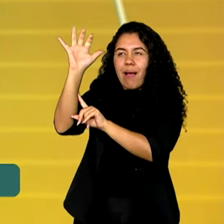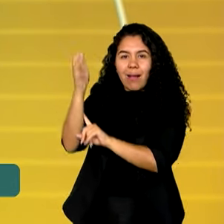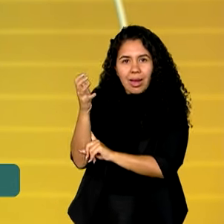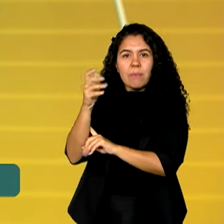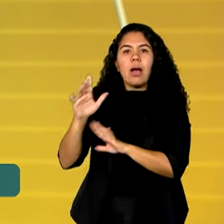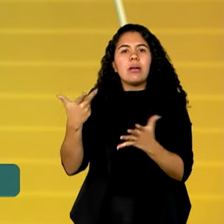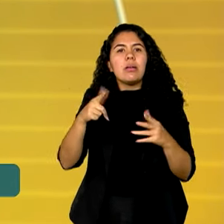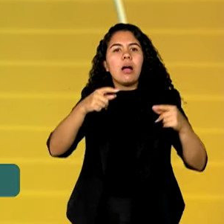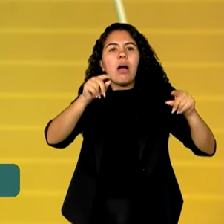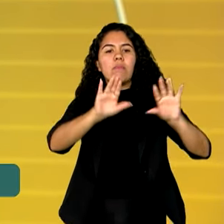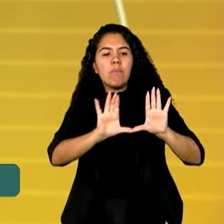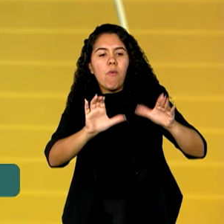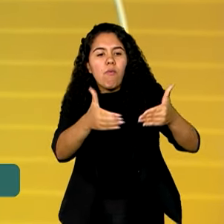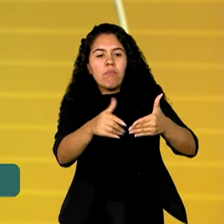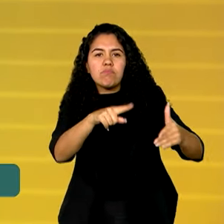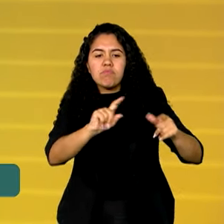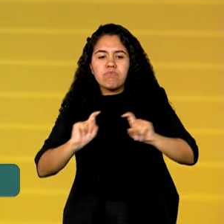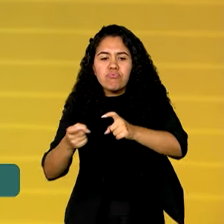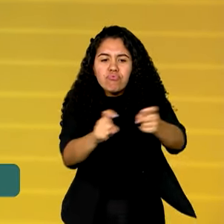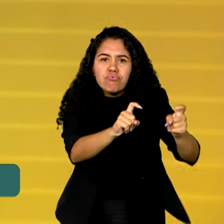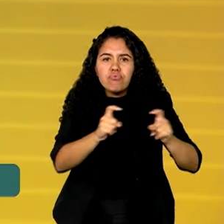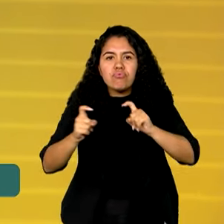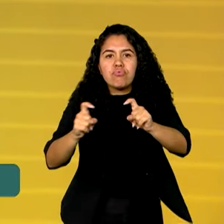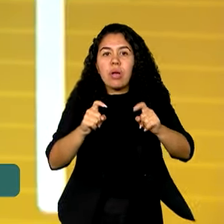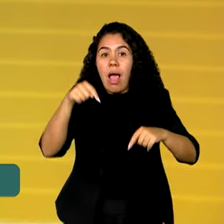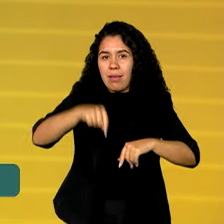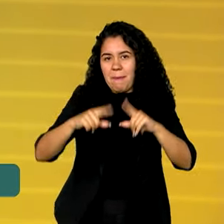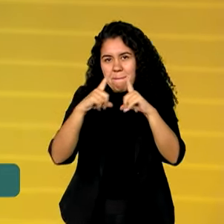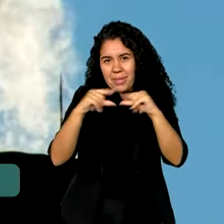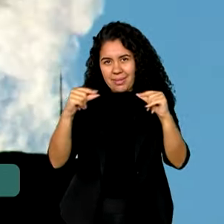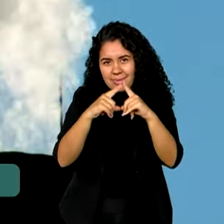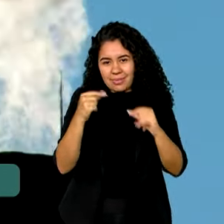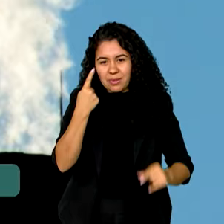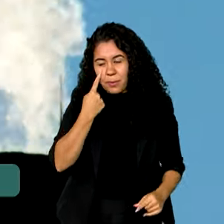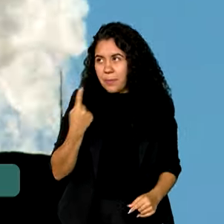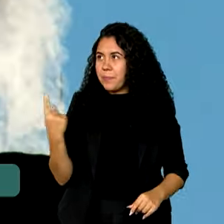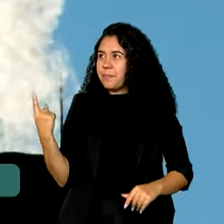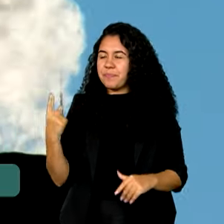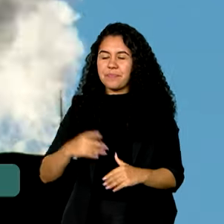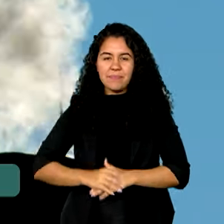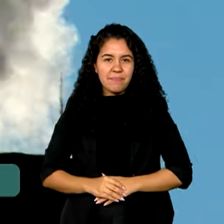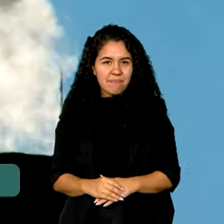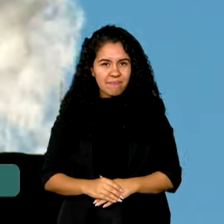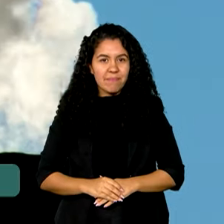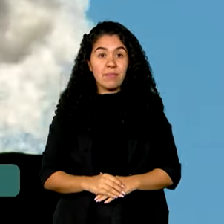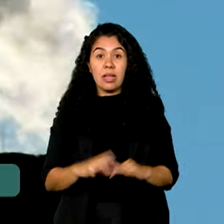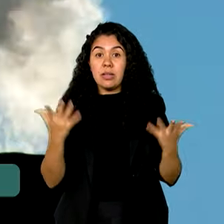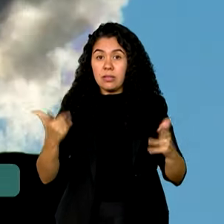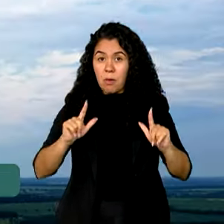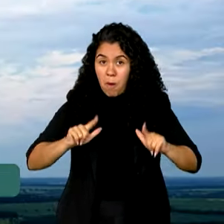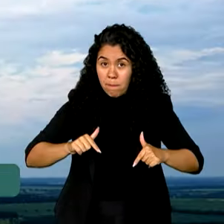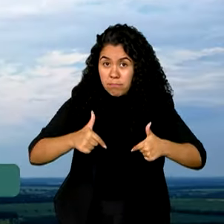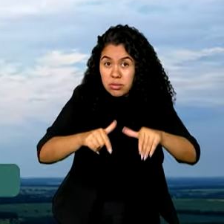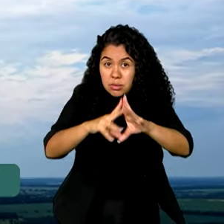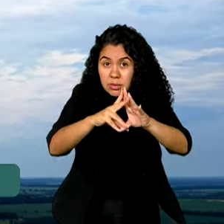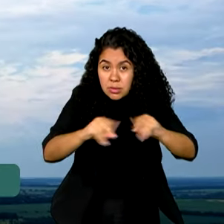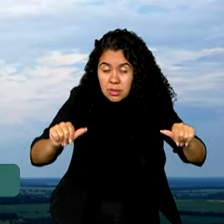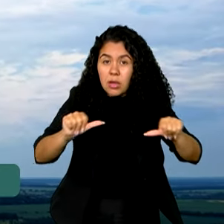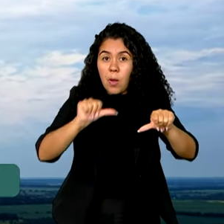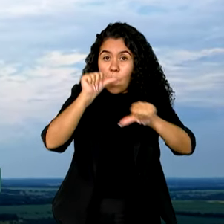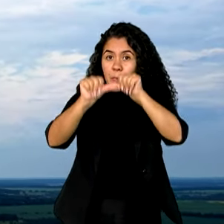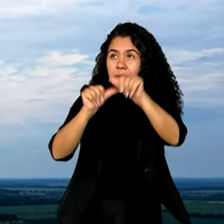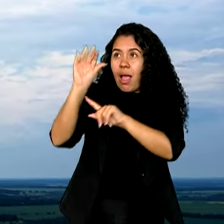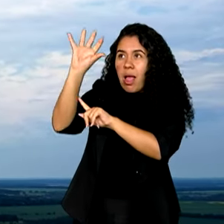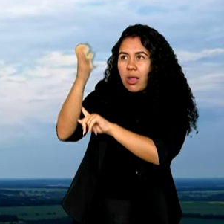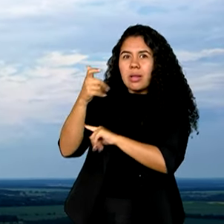foram debatidos em um seminário realizado em Brasília. Combater as mudanças do clima e enfrentar as suas